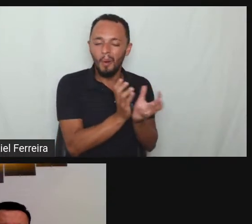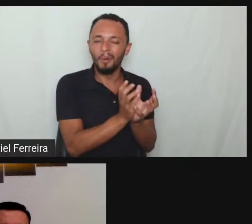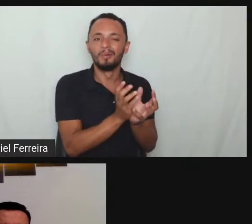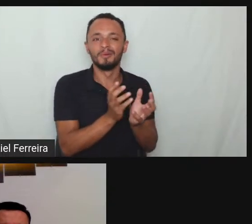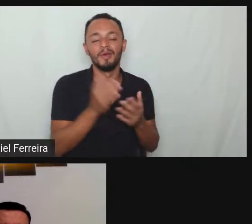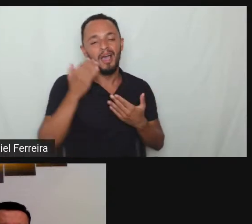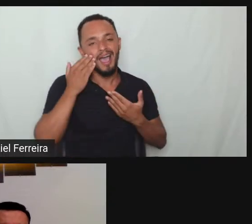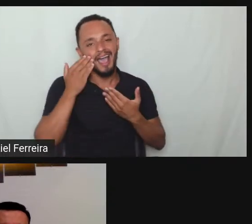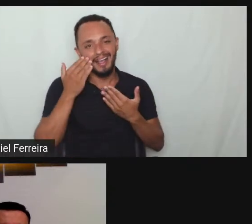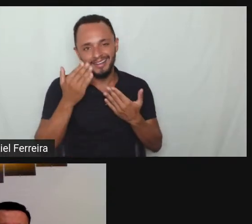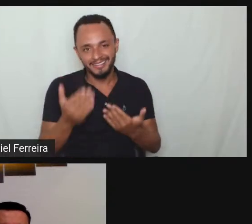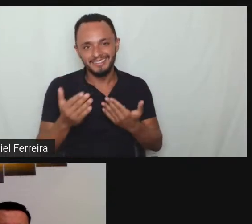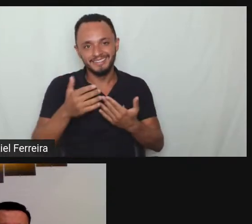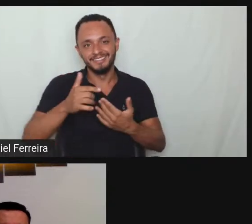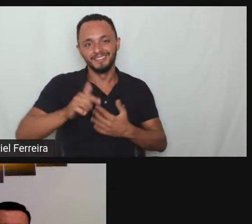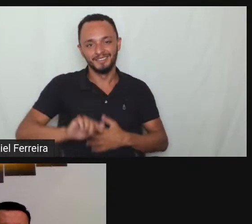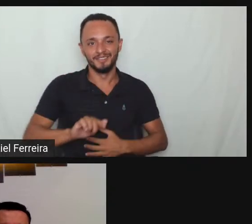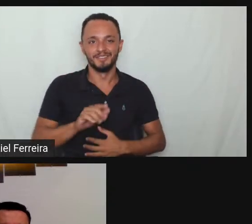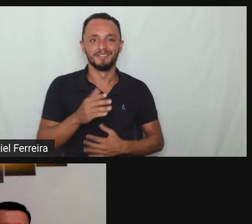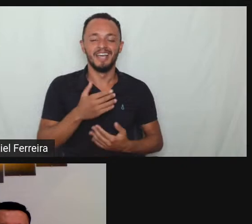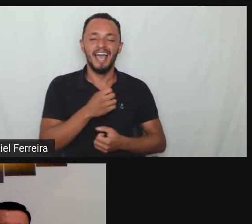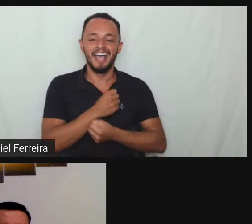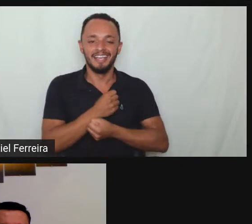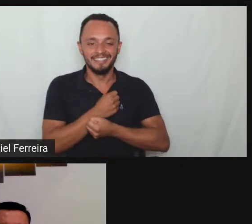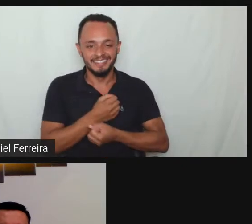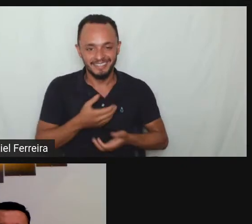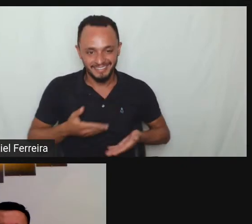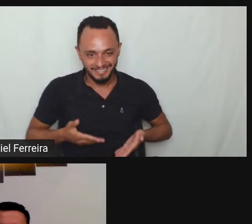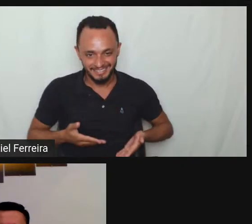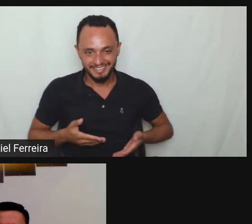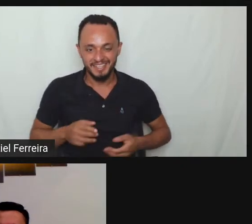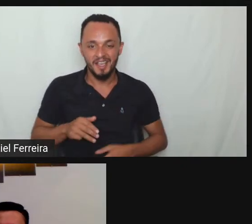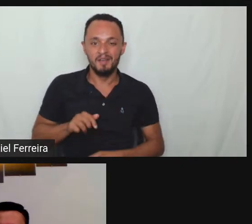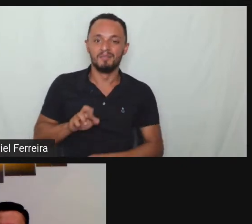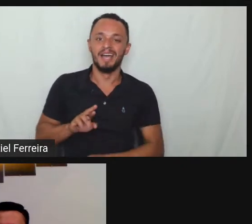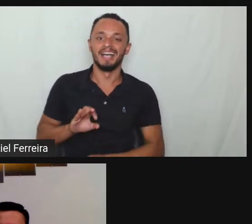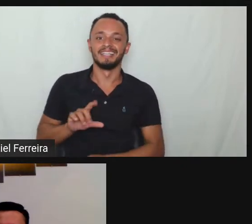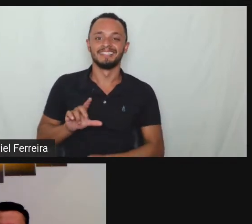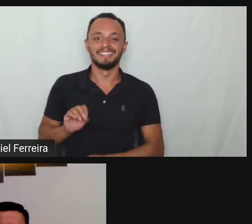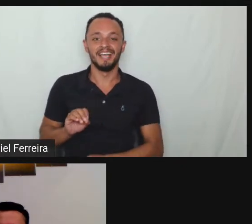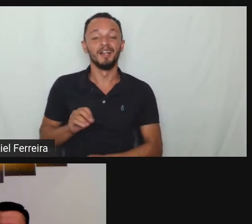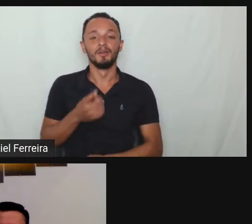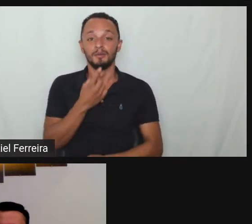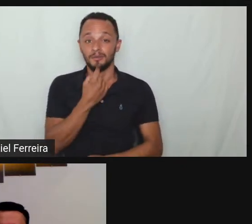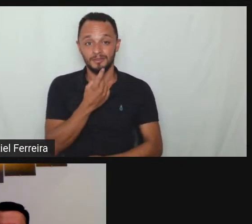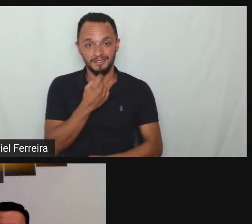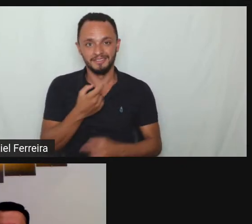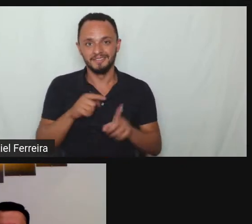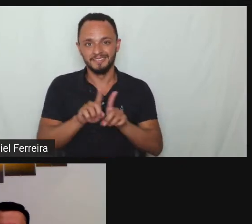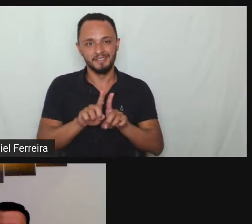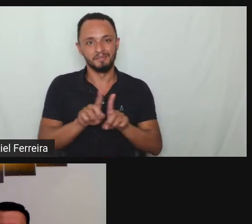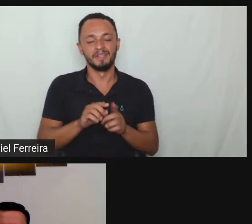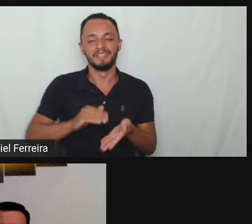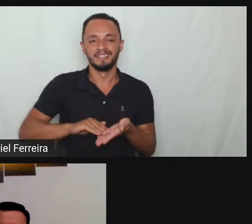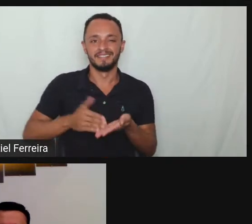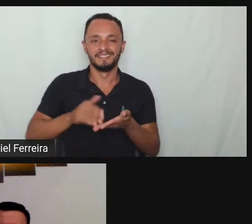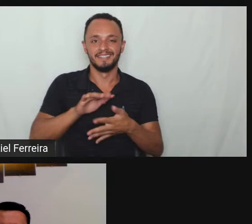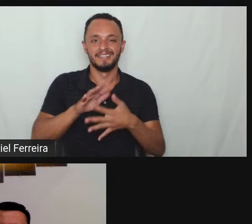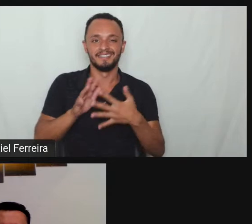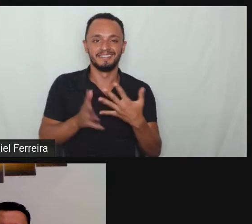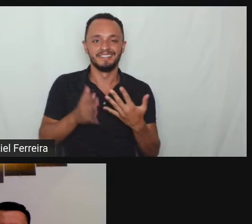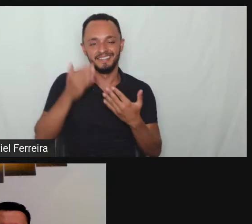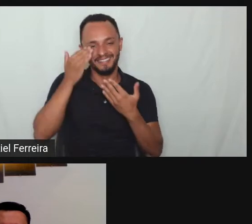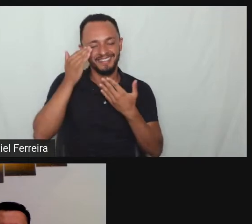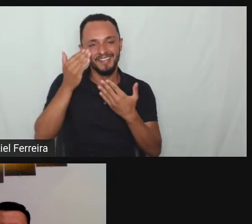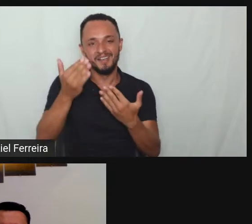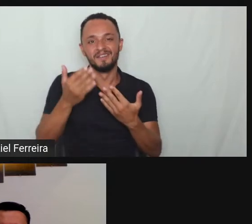mais uma vez meu querido amigo doutor Marcelo Nogueira o Ciel obrigado aí pela interpretação de hoje por fazer